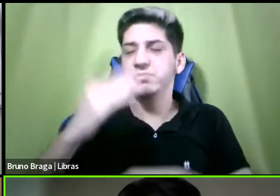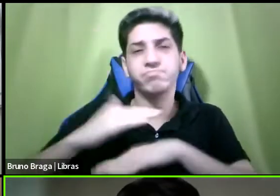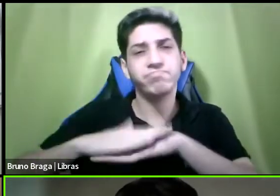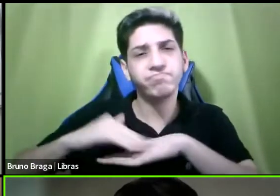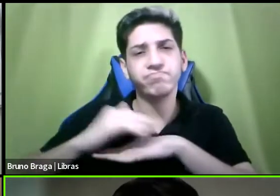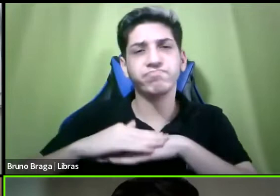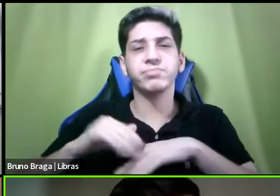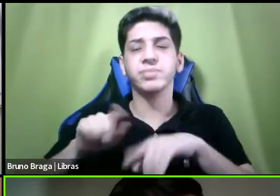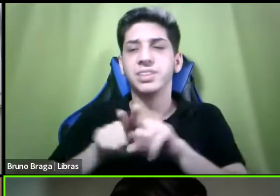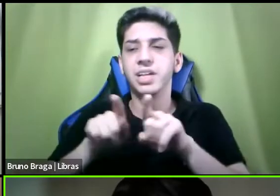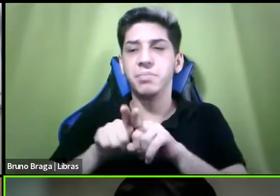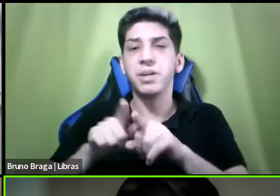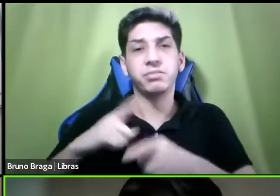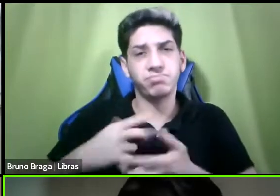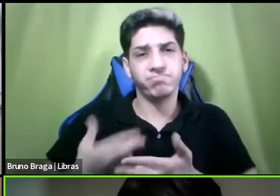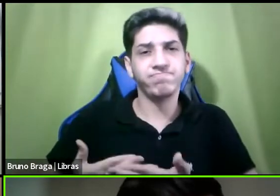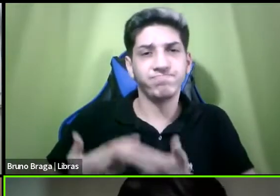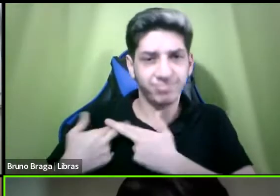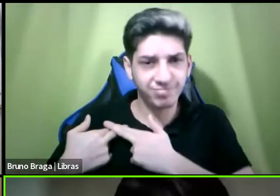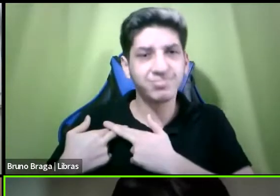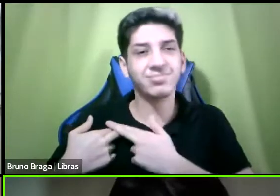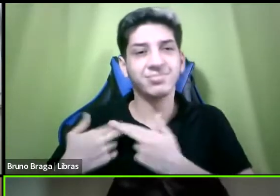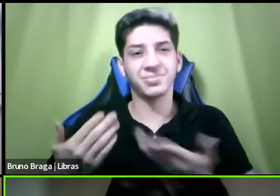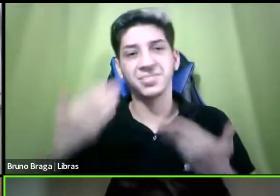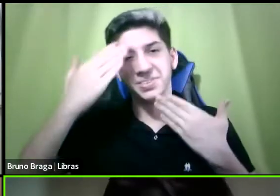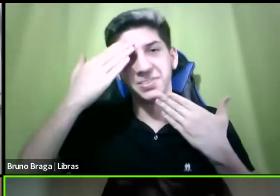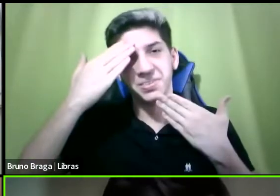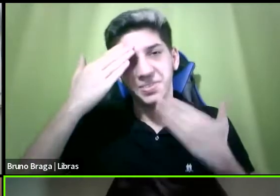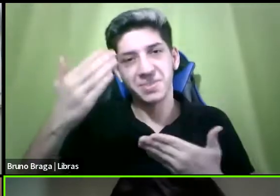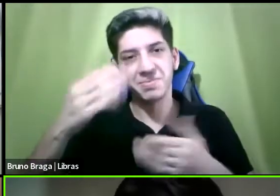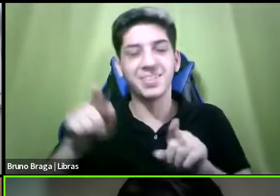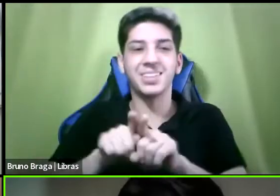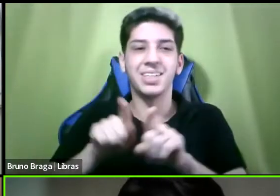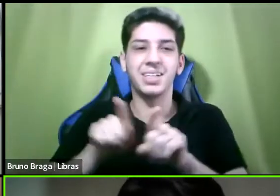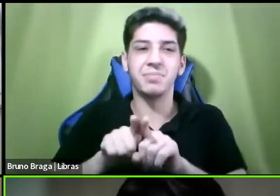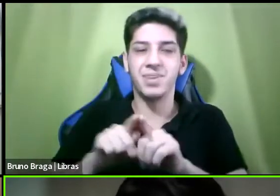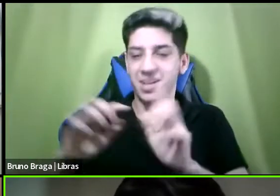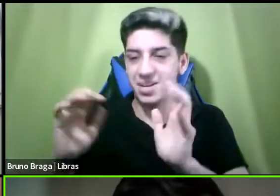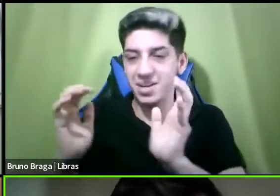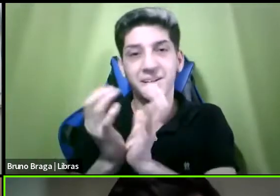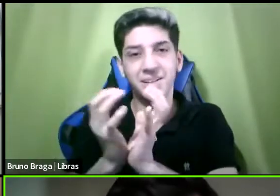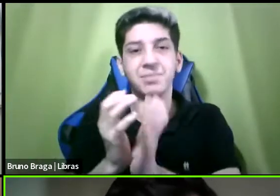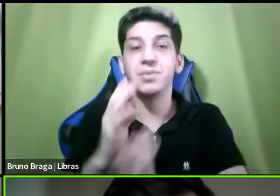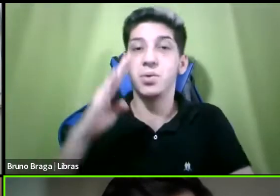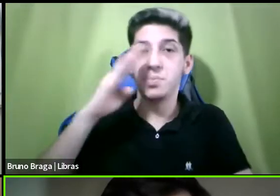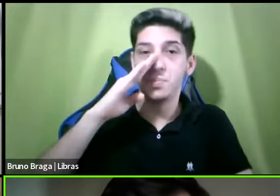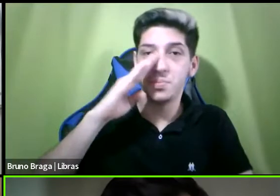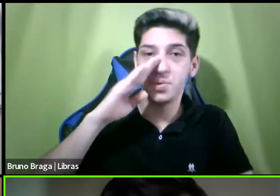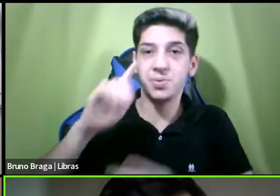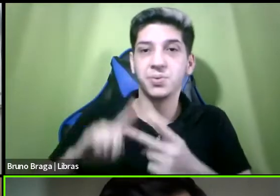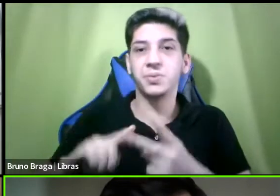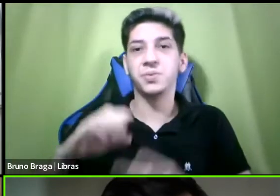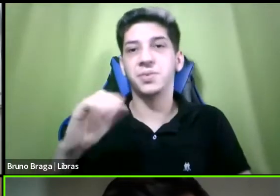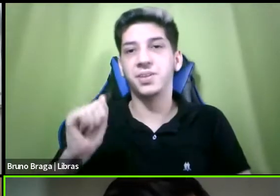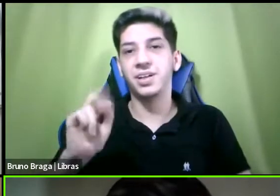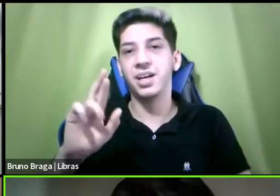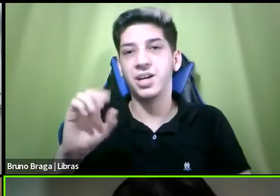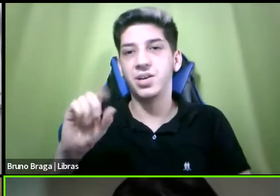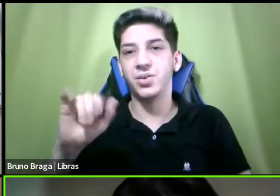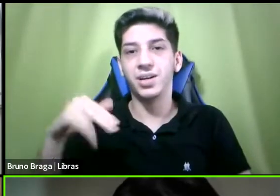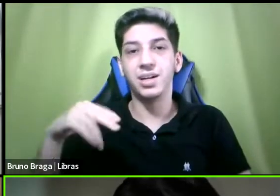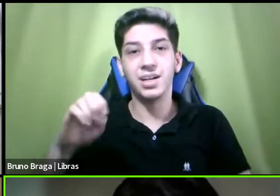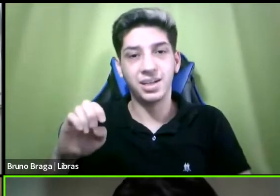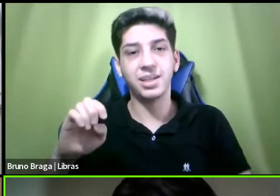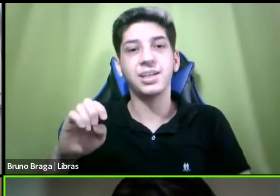comprometidas né agradecer também a toda a equipe Bruno Caroline Marinéia Diogo